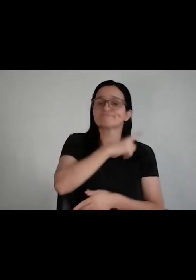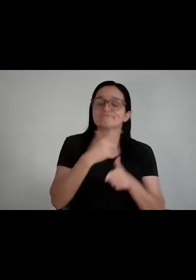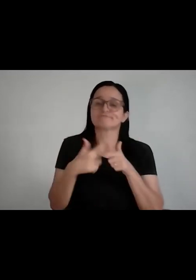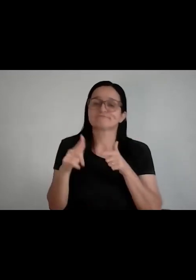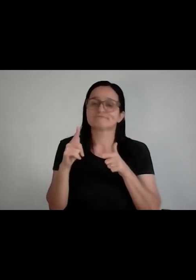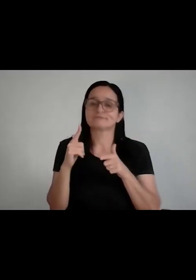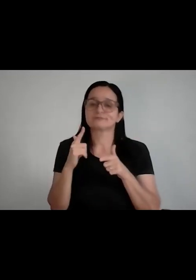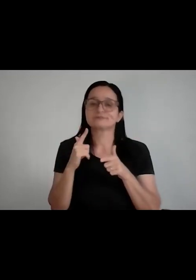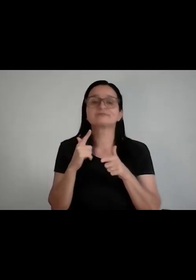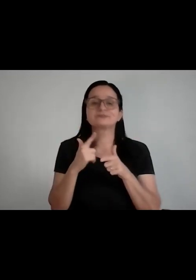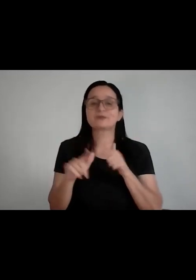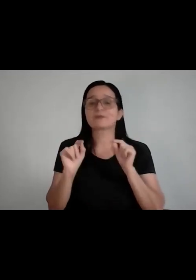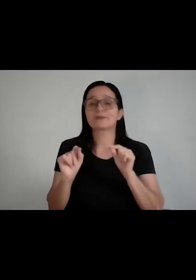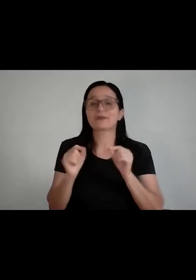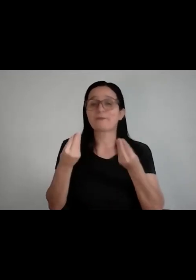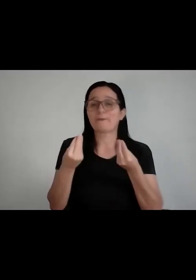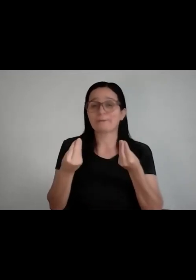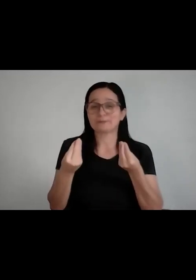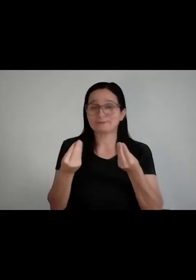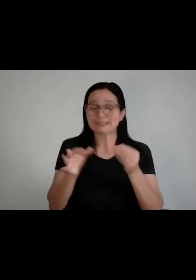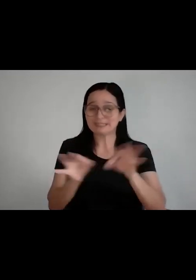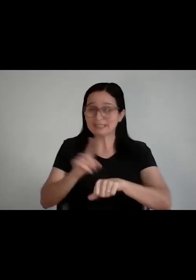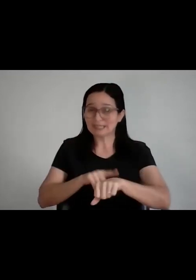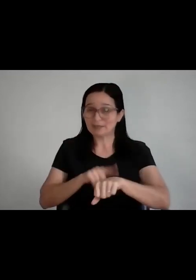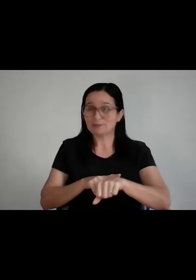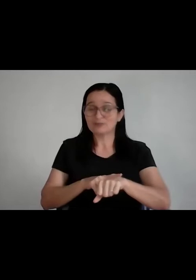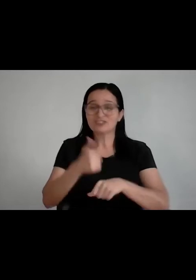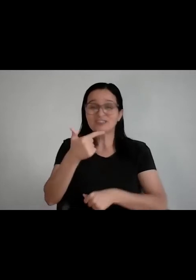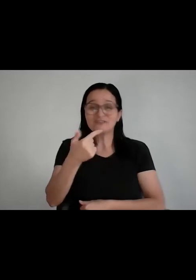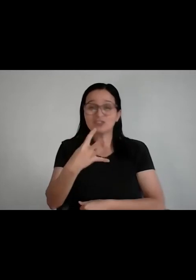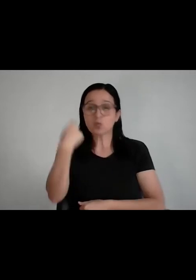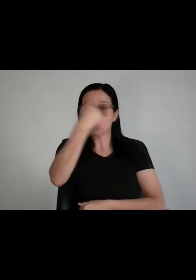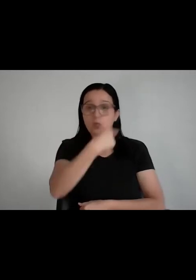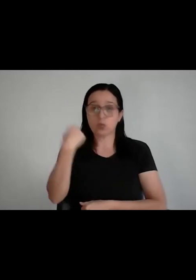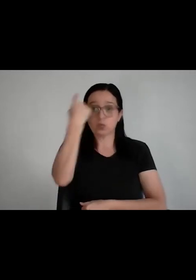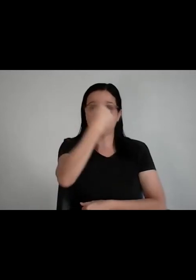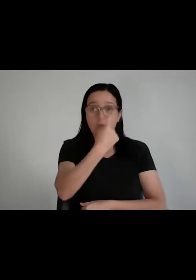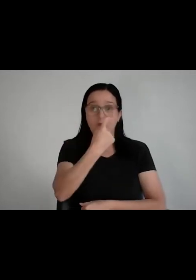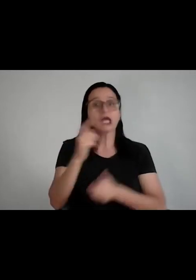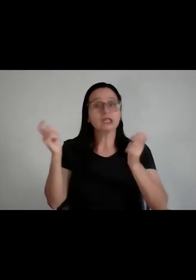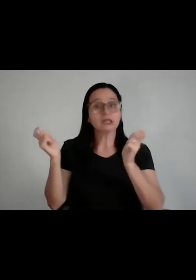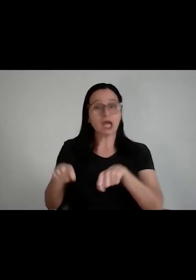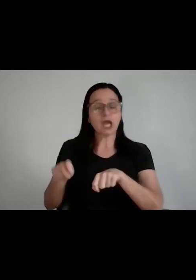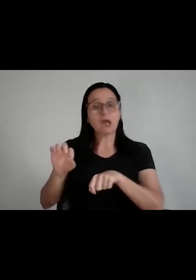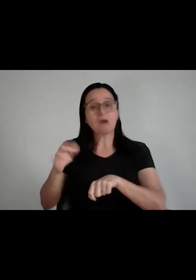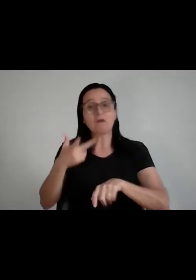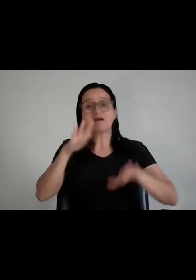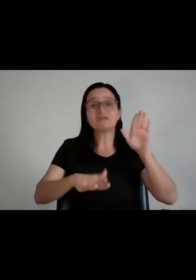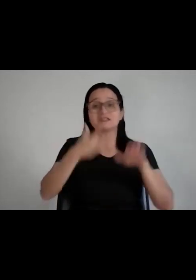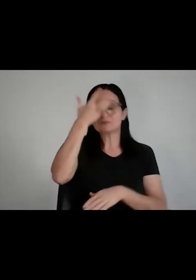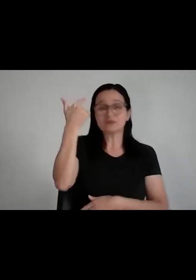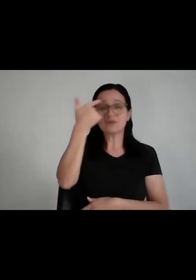para a coisa acontecer, o dia tem 24 horas para todo mundo, tem gente que faz, tem gente que não faz, e aí tem essas pessoas horrorosas